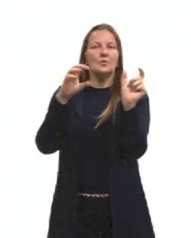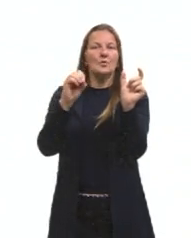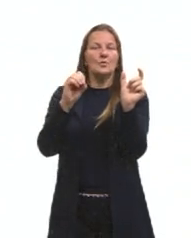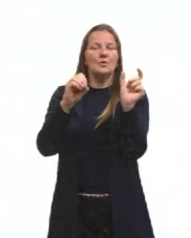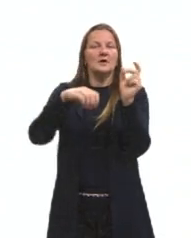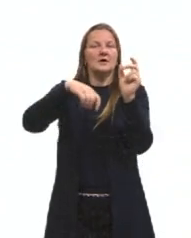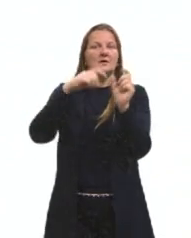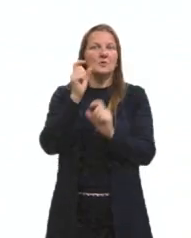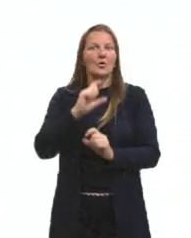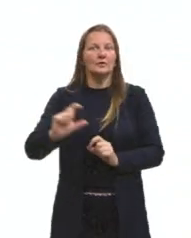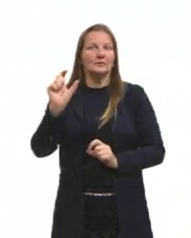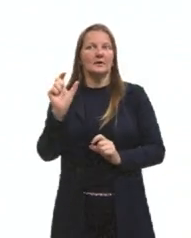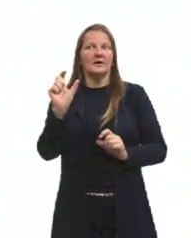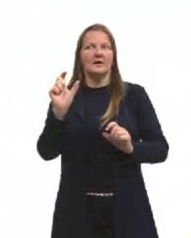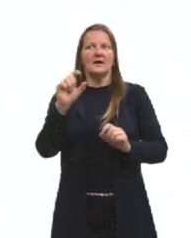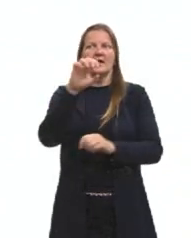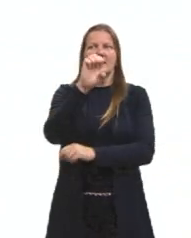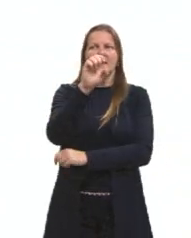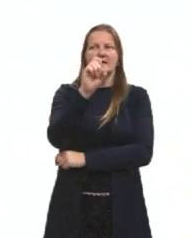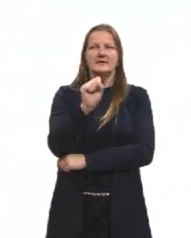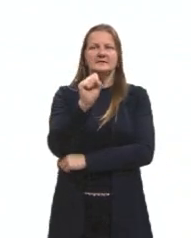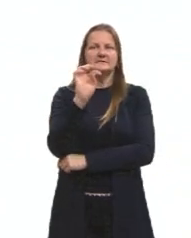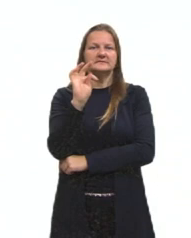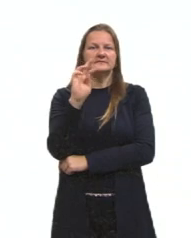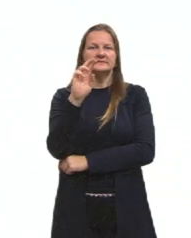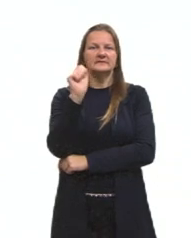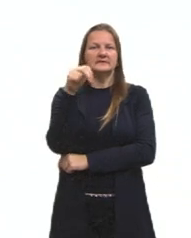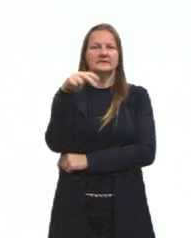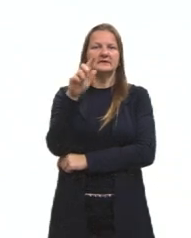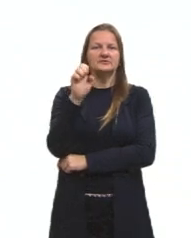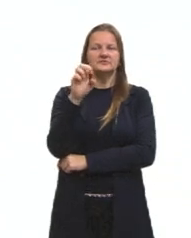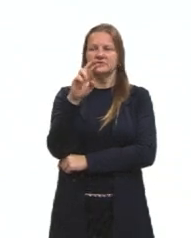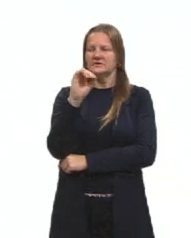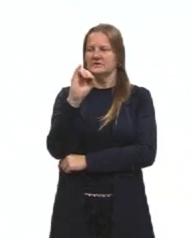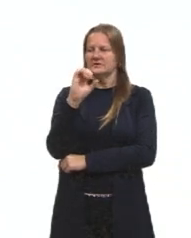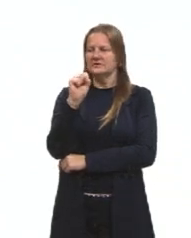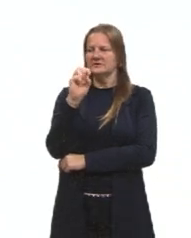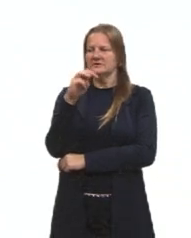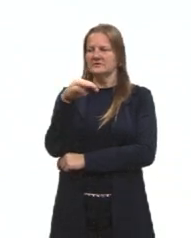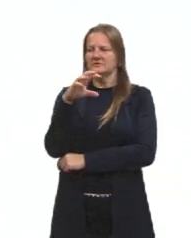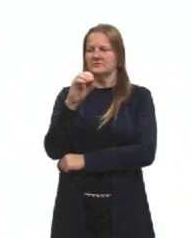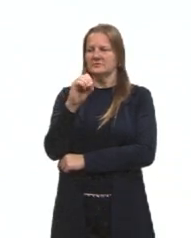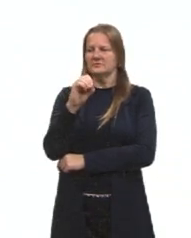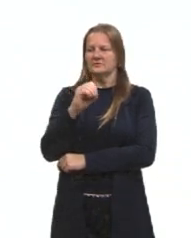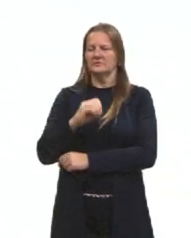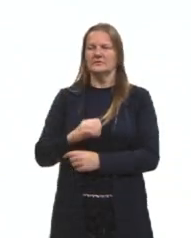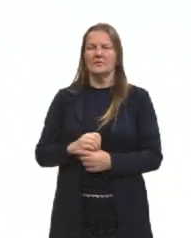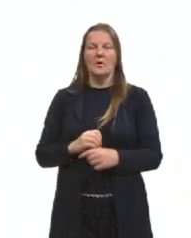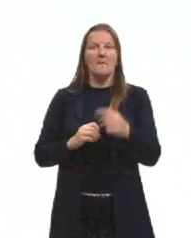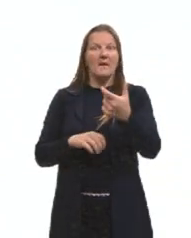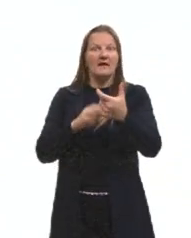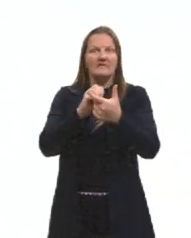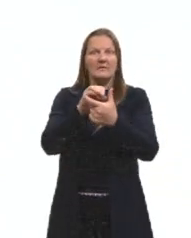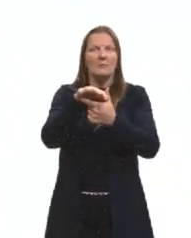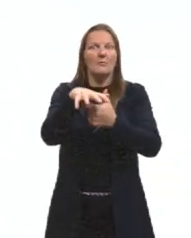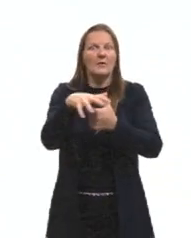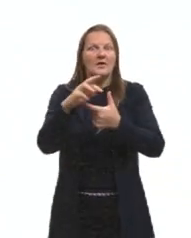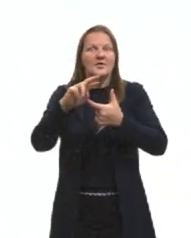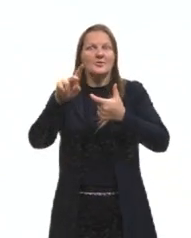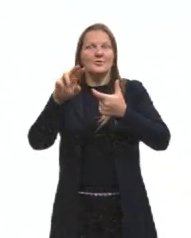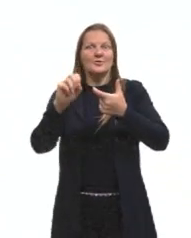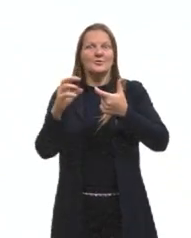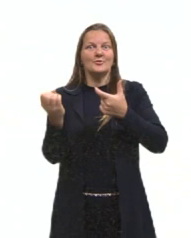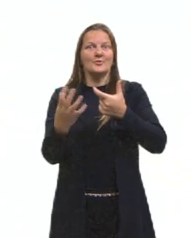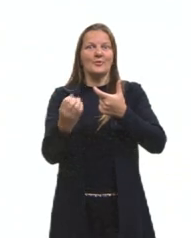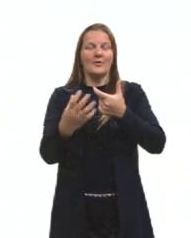e estrangeirismo. Porque estrangeirismo é uma coisa, neologismo é outra. As pessoas se